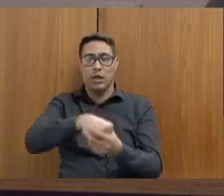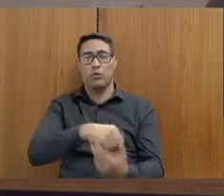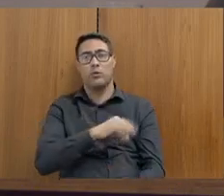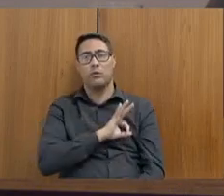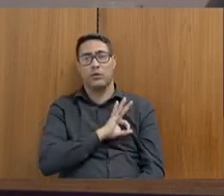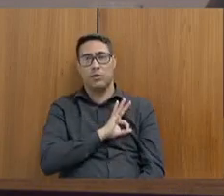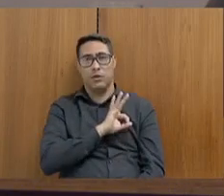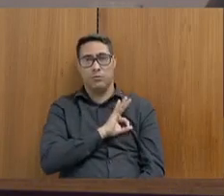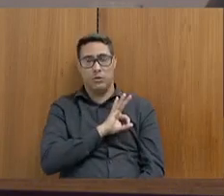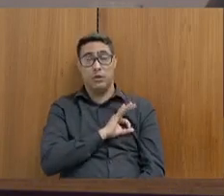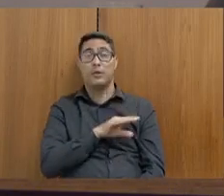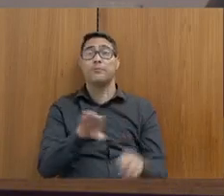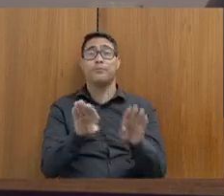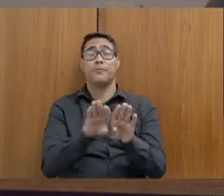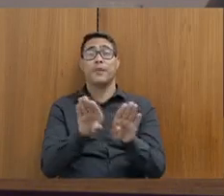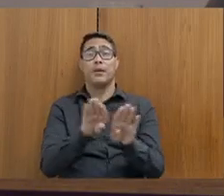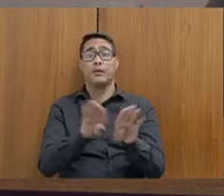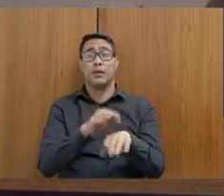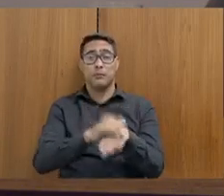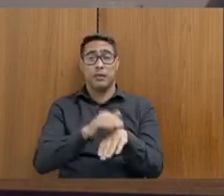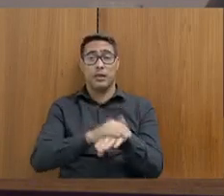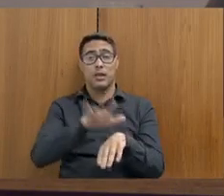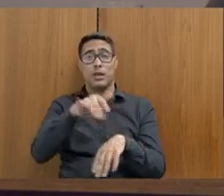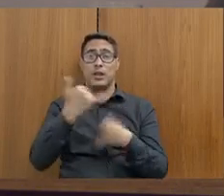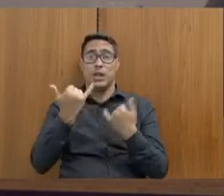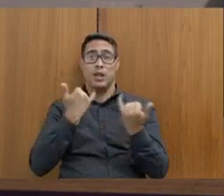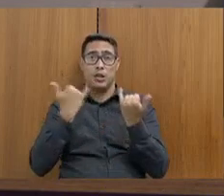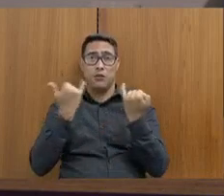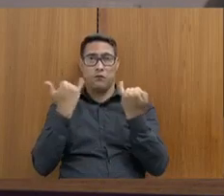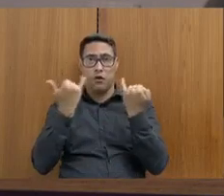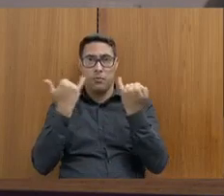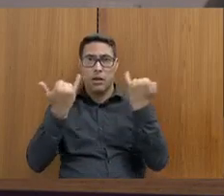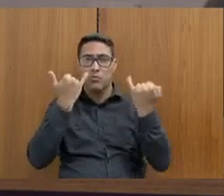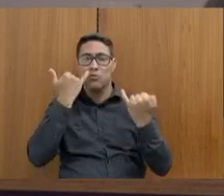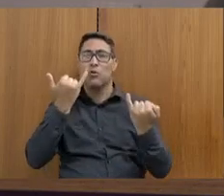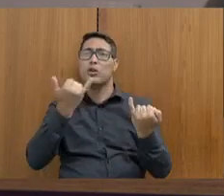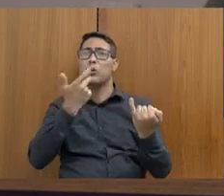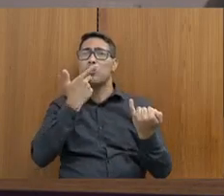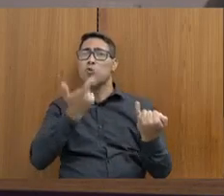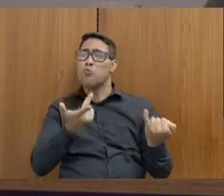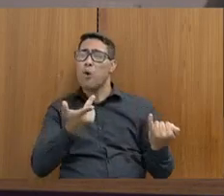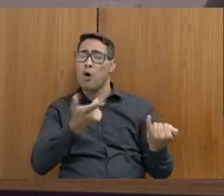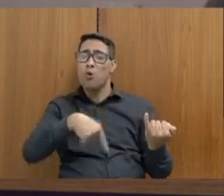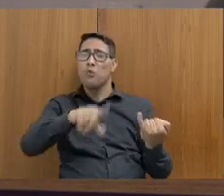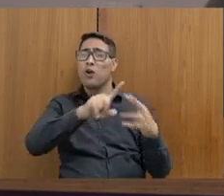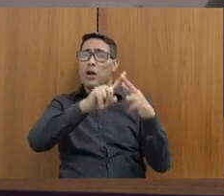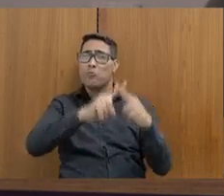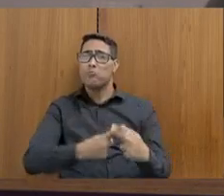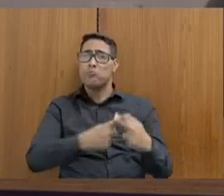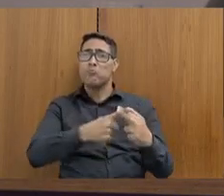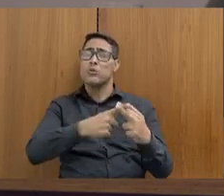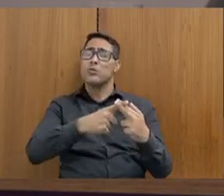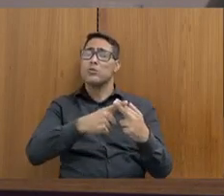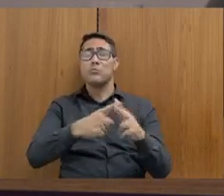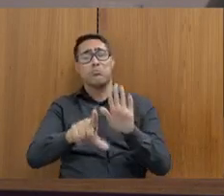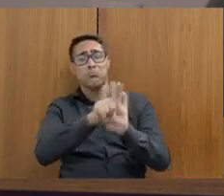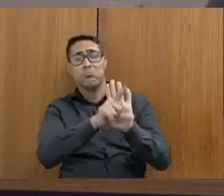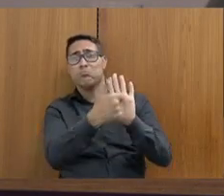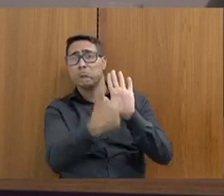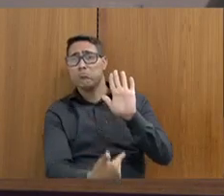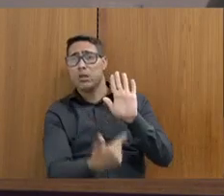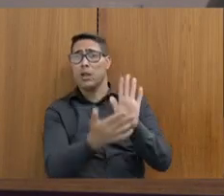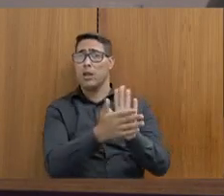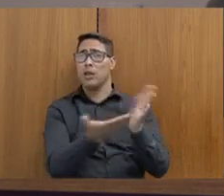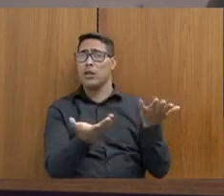Pública e também informações sobre quais foram as medidas para implementar essa lei, cursos e discussões sobre